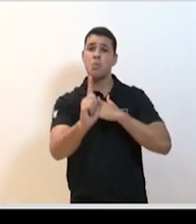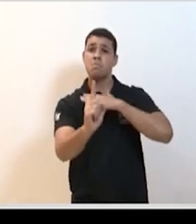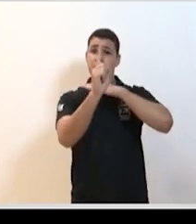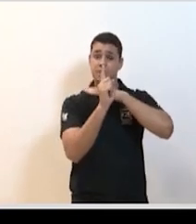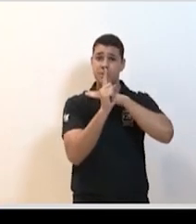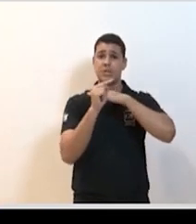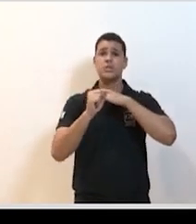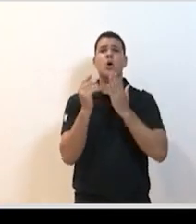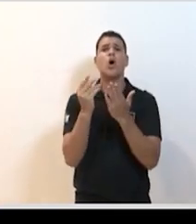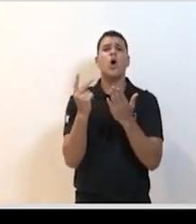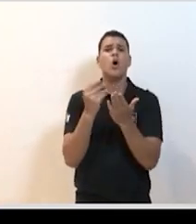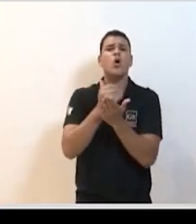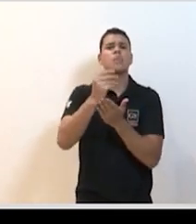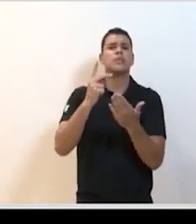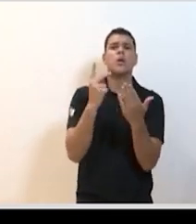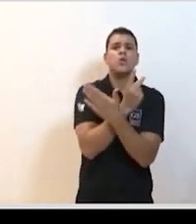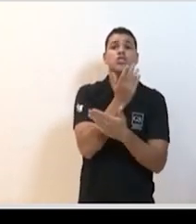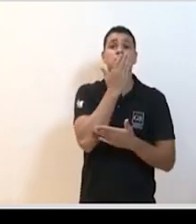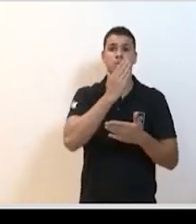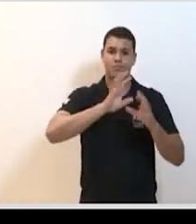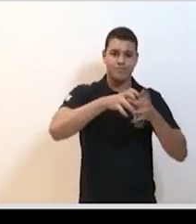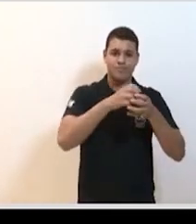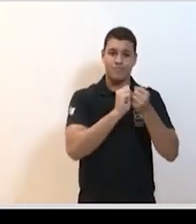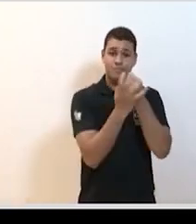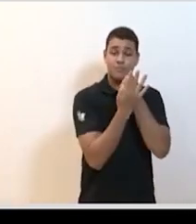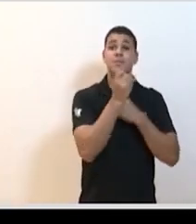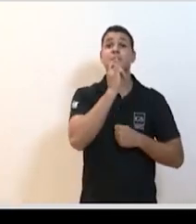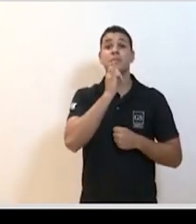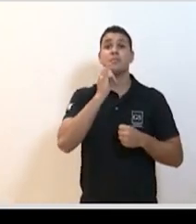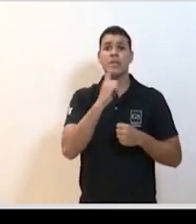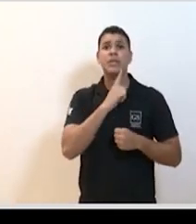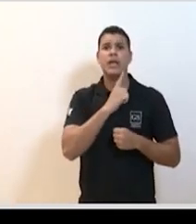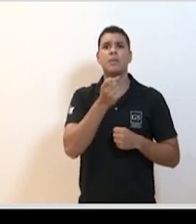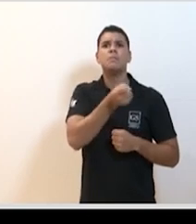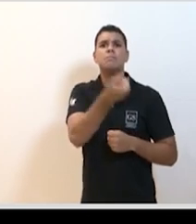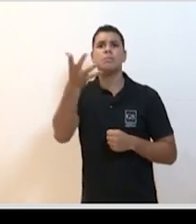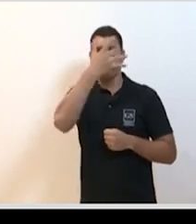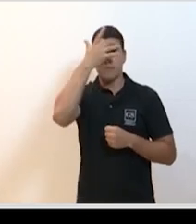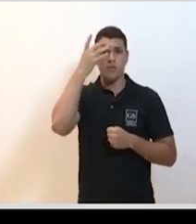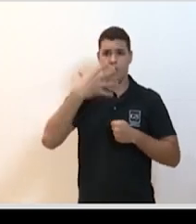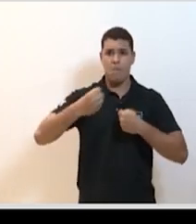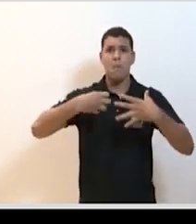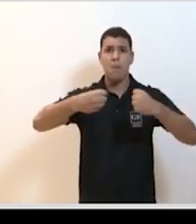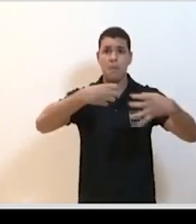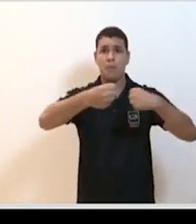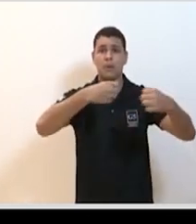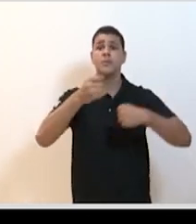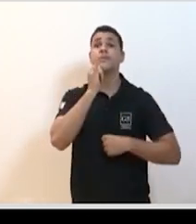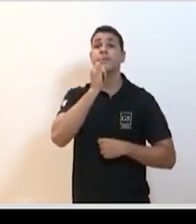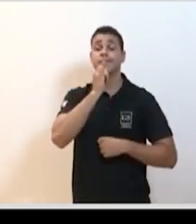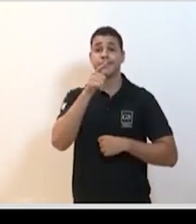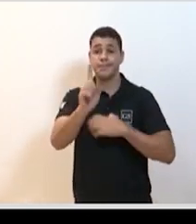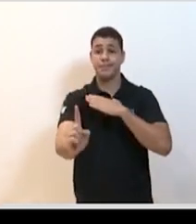acontecer em alguns casos de COVID, na epidemia. Quando você tem muitos casos, as representações atípicas começam a acontecer. O paciente internou